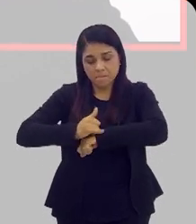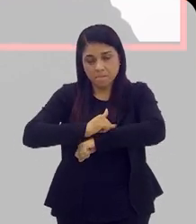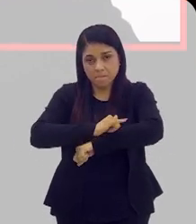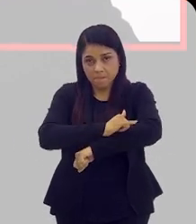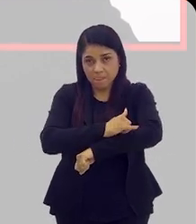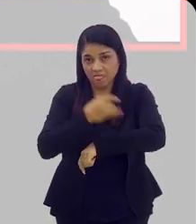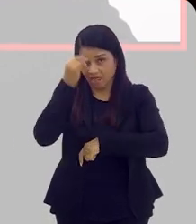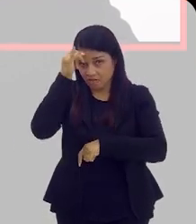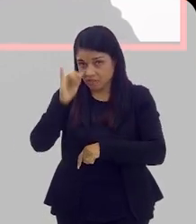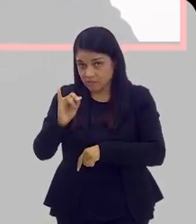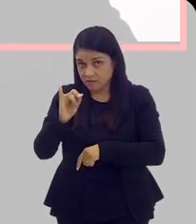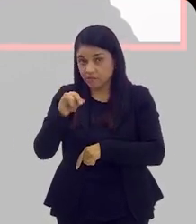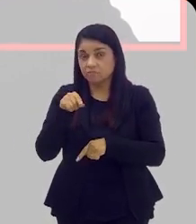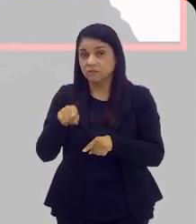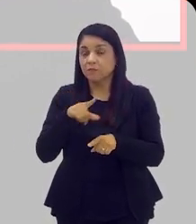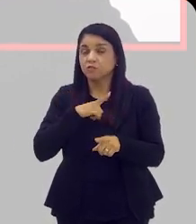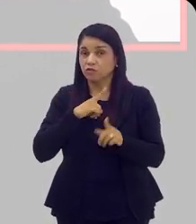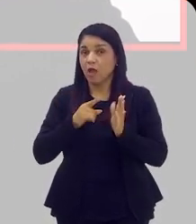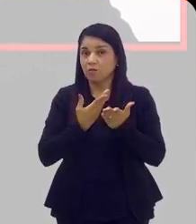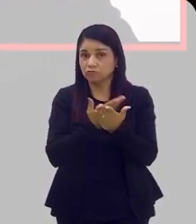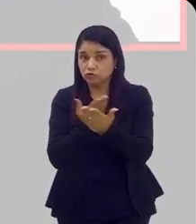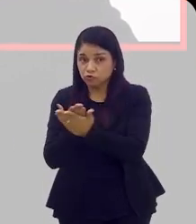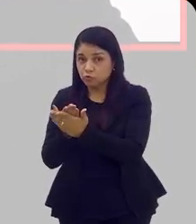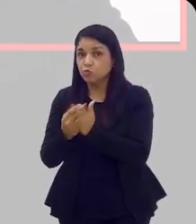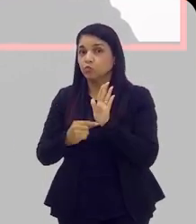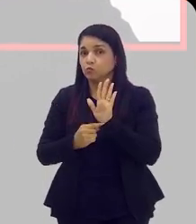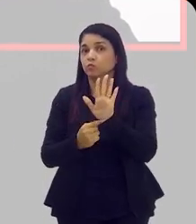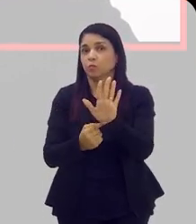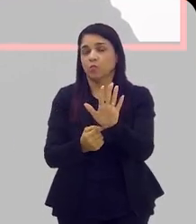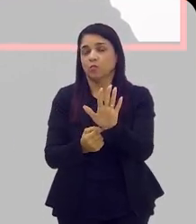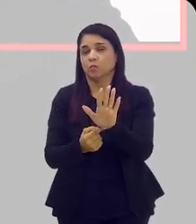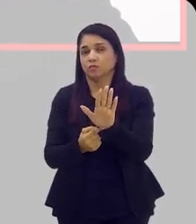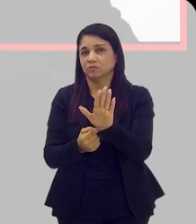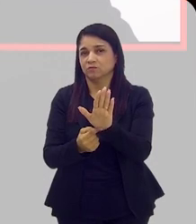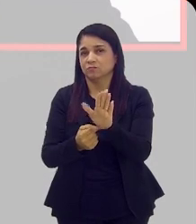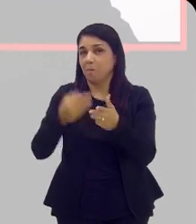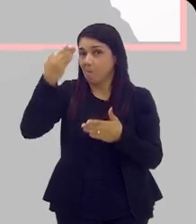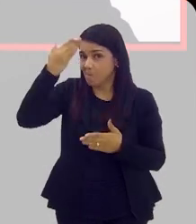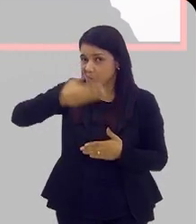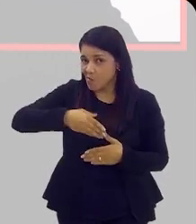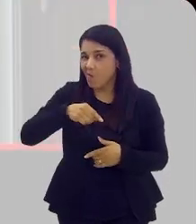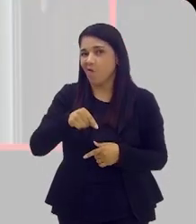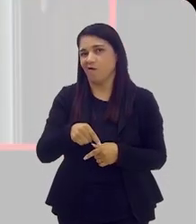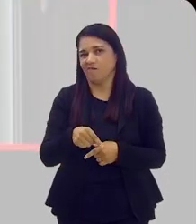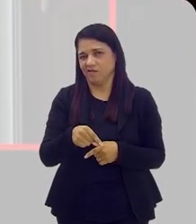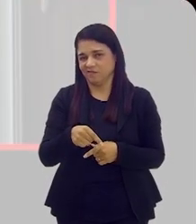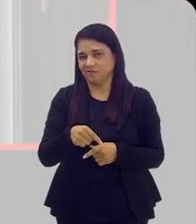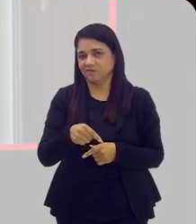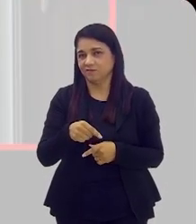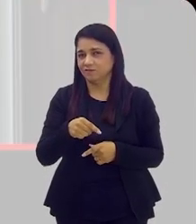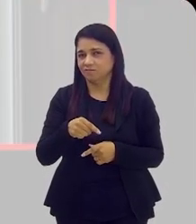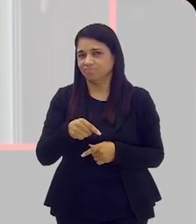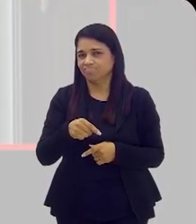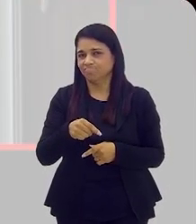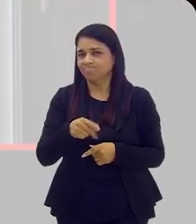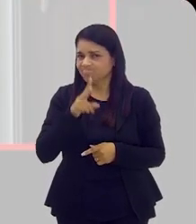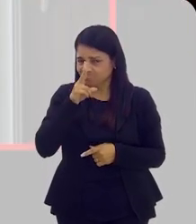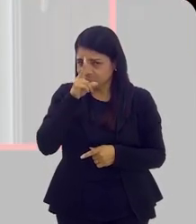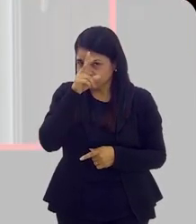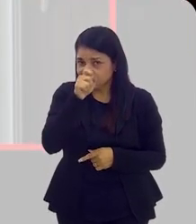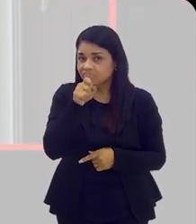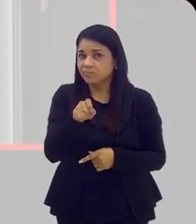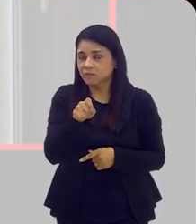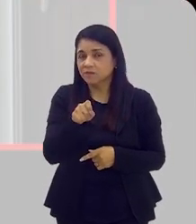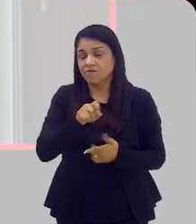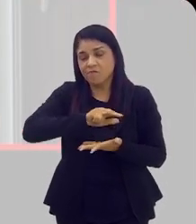obesidade, a gente já tem indícios, provas até, na verdade, muito fortes de